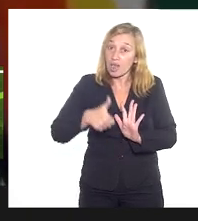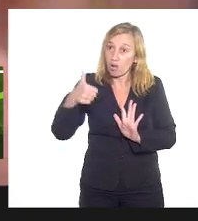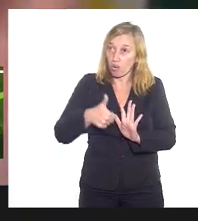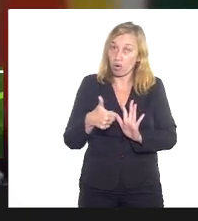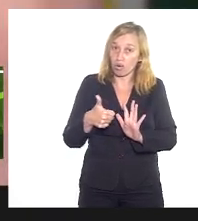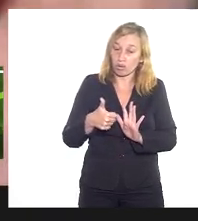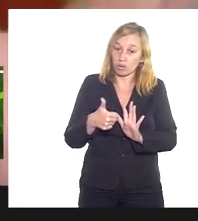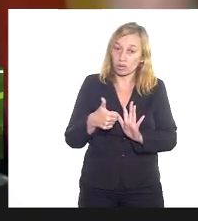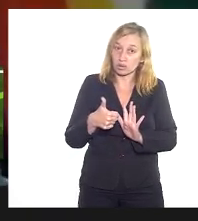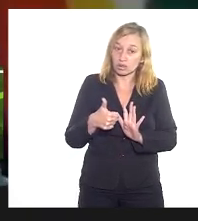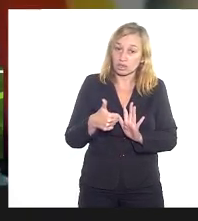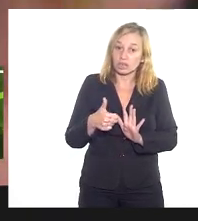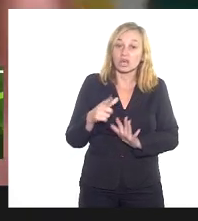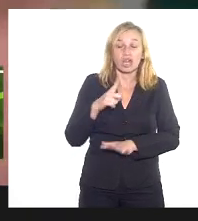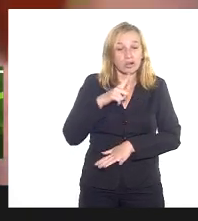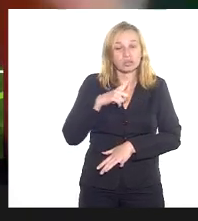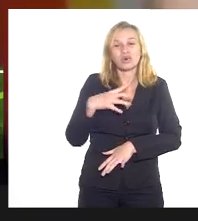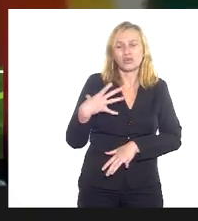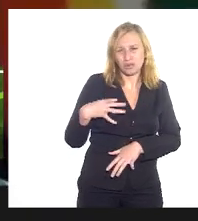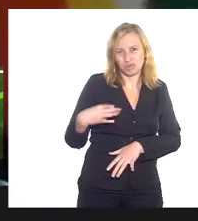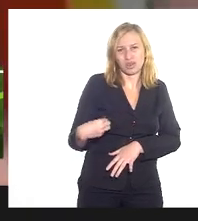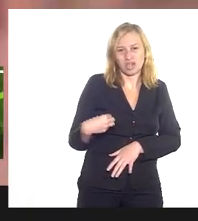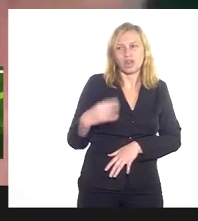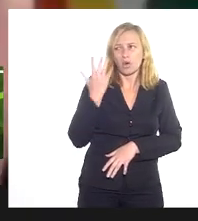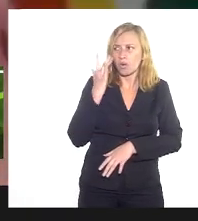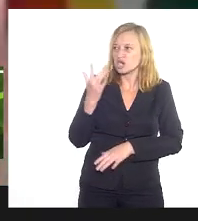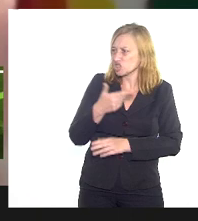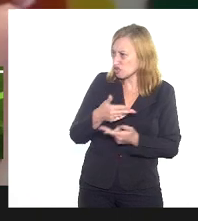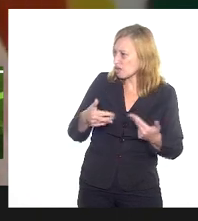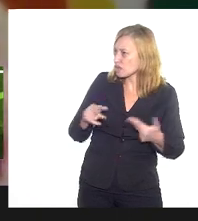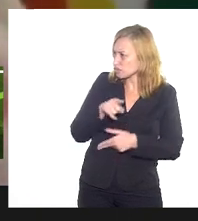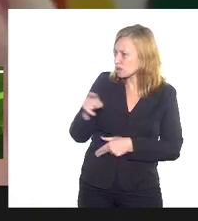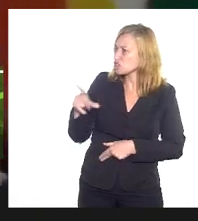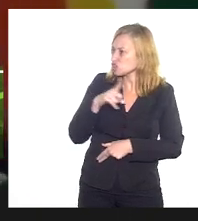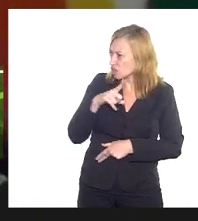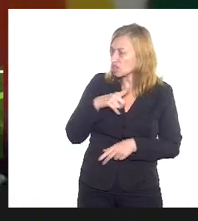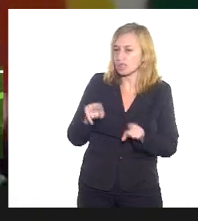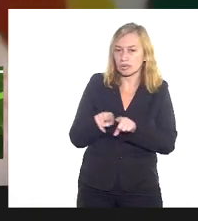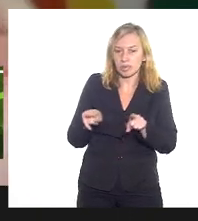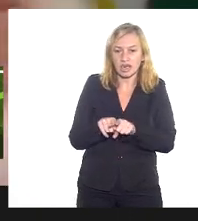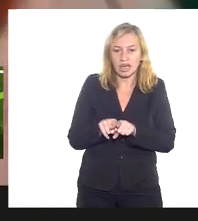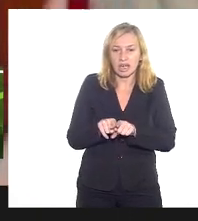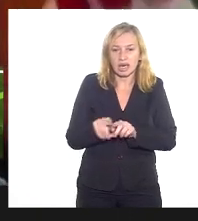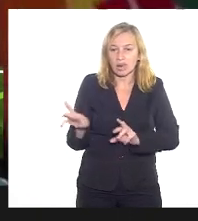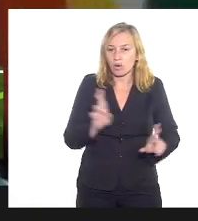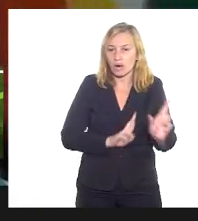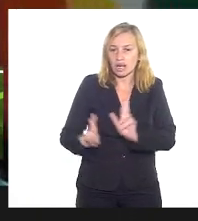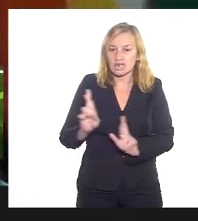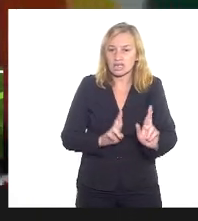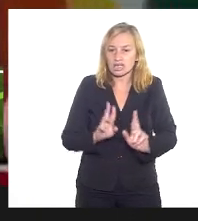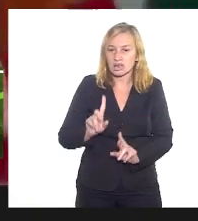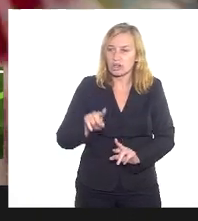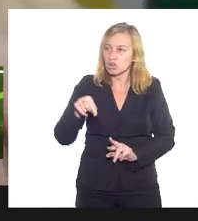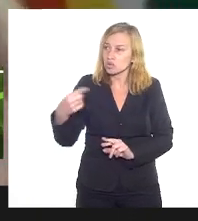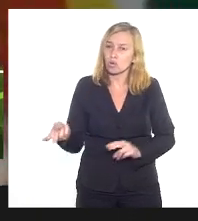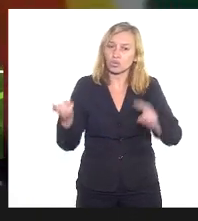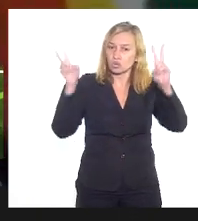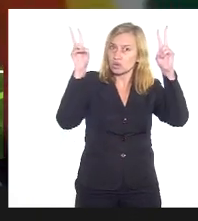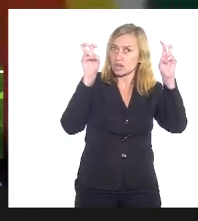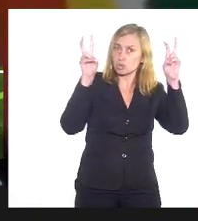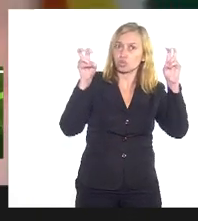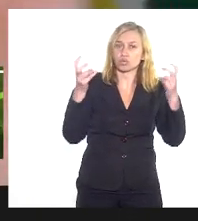porque eu tenho filho, acho que muitos aqui também, a gente sabe que com relação a todas as outras questões